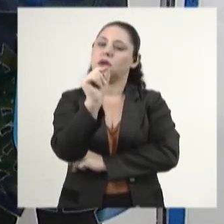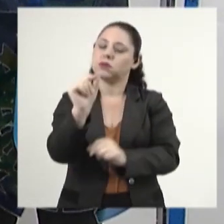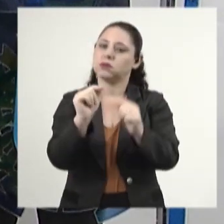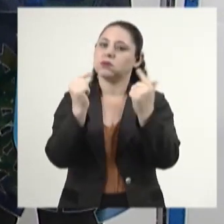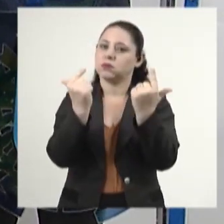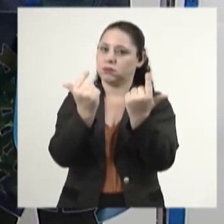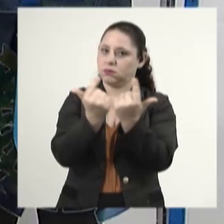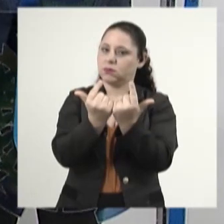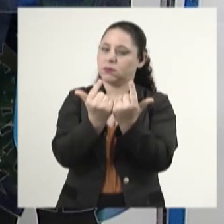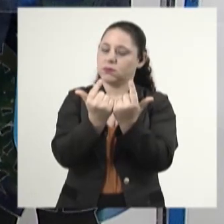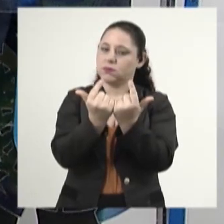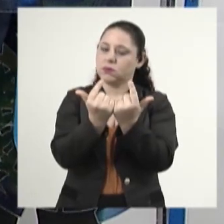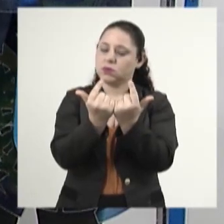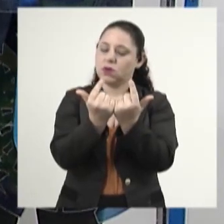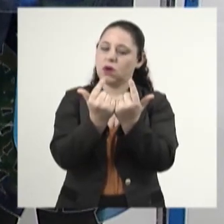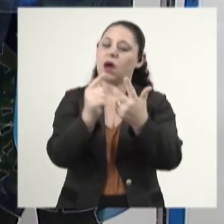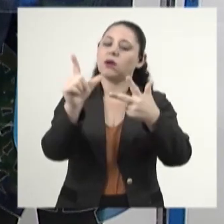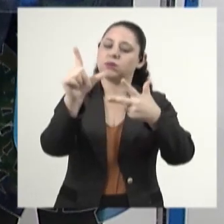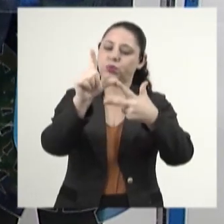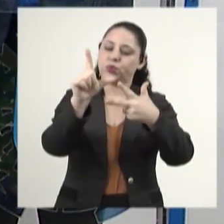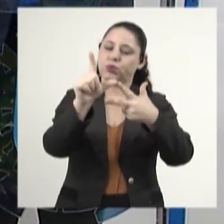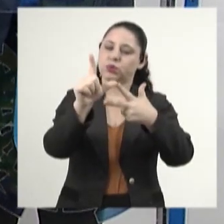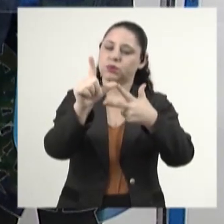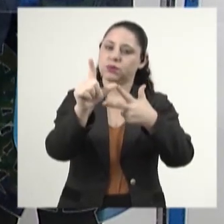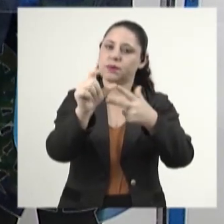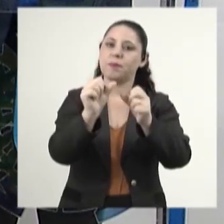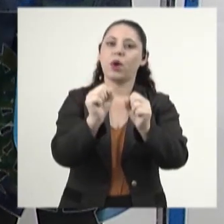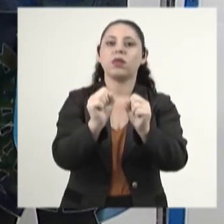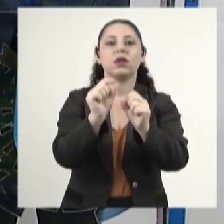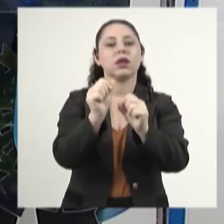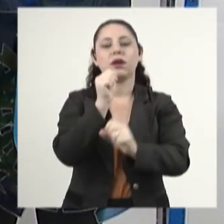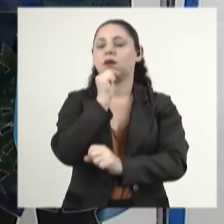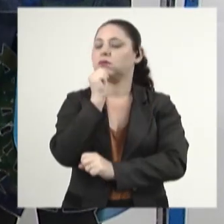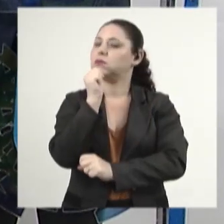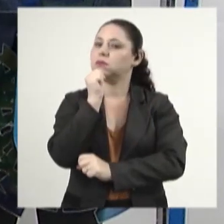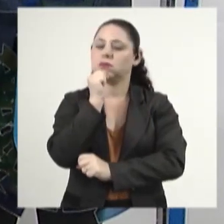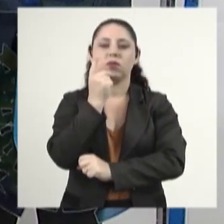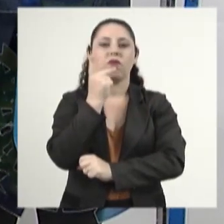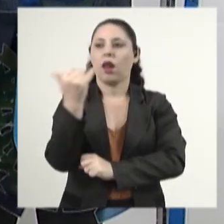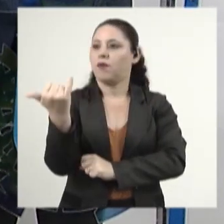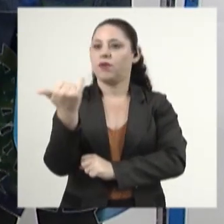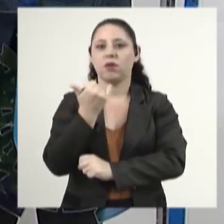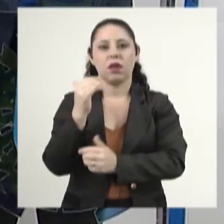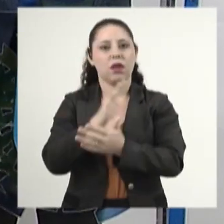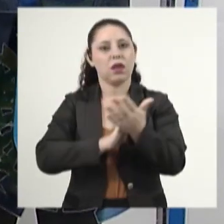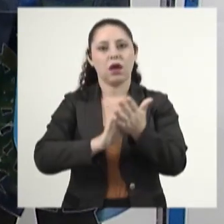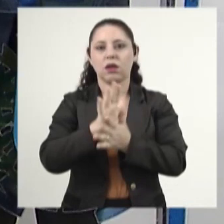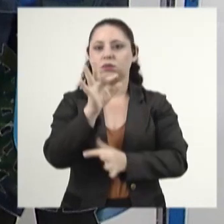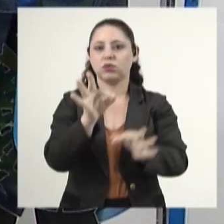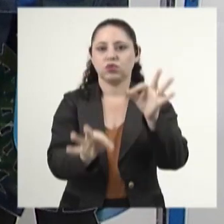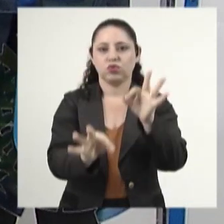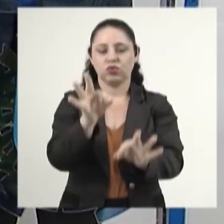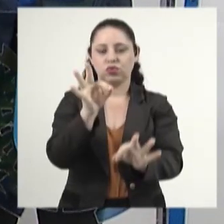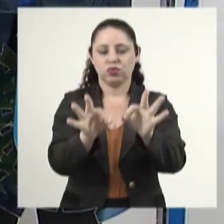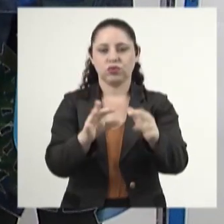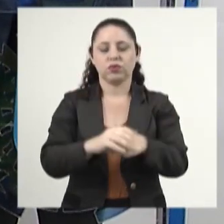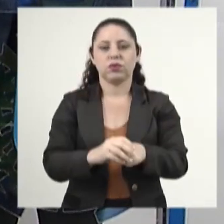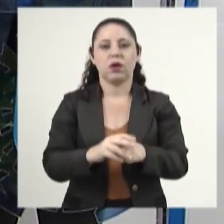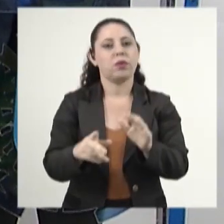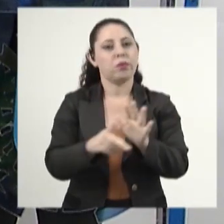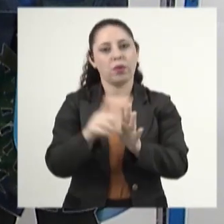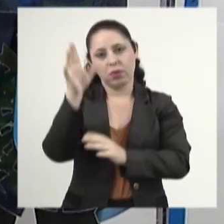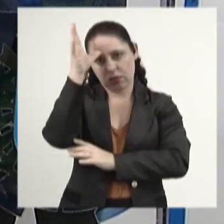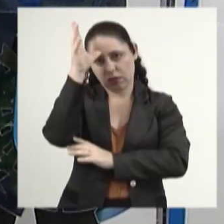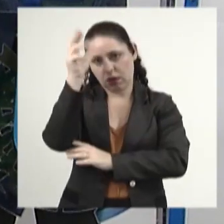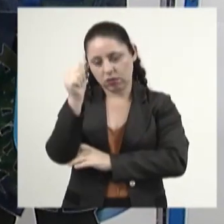Assembleia Legislativa, o Poder Legislativo Sul-Mato Grossense, ele ainda não foi notificado pela Justiça Eleitoral sobre